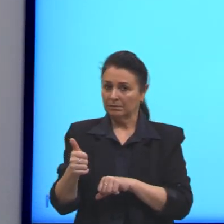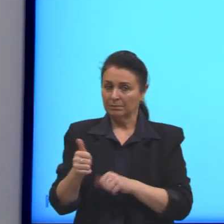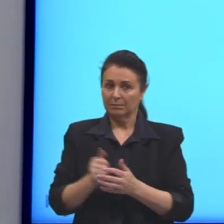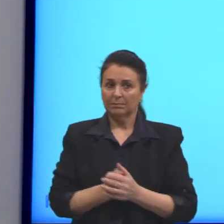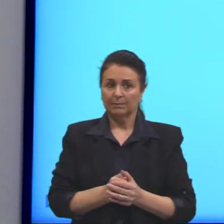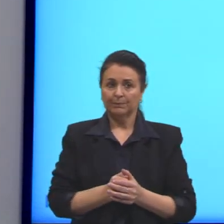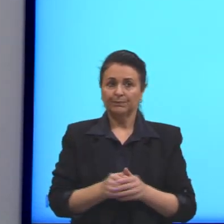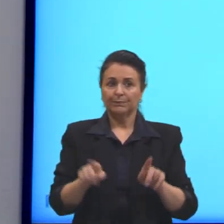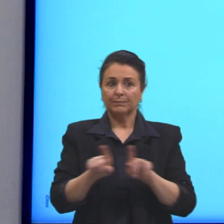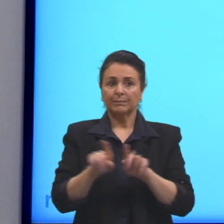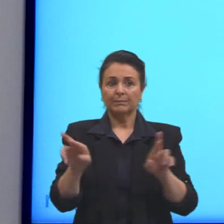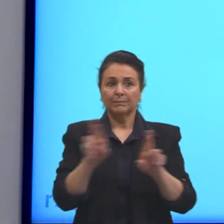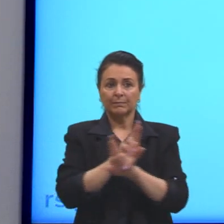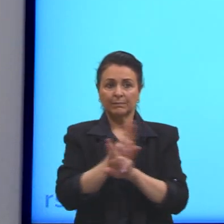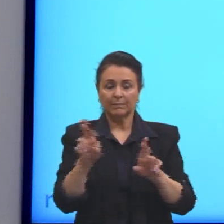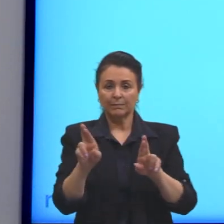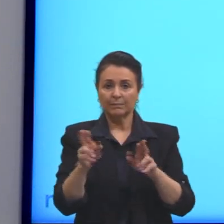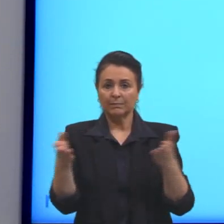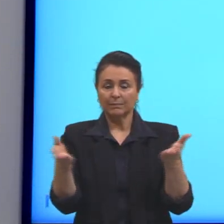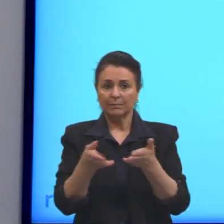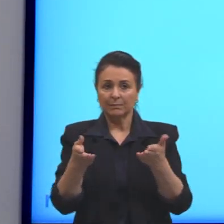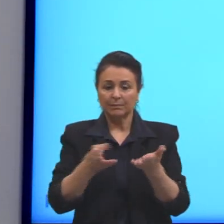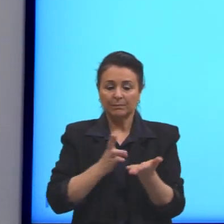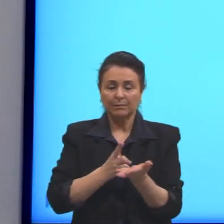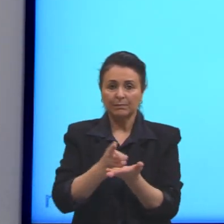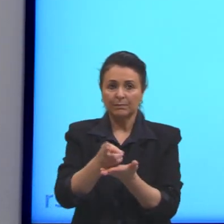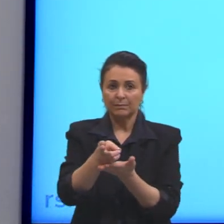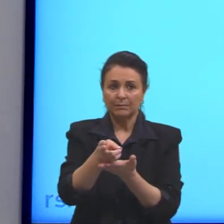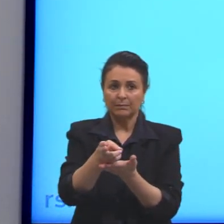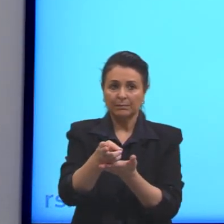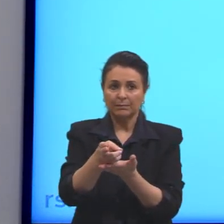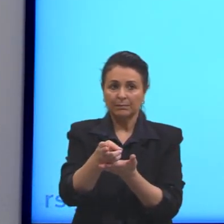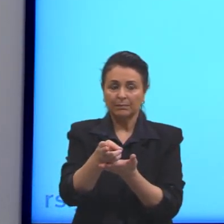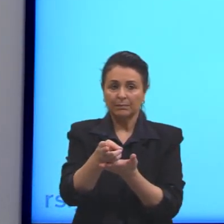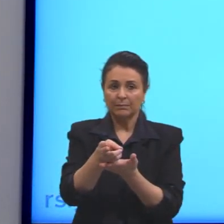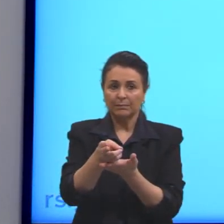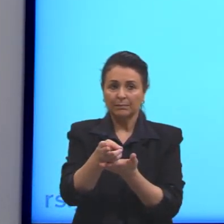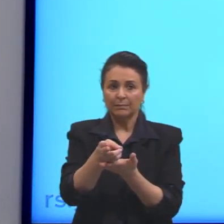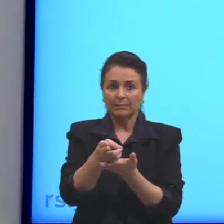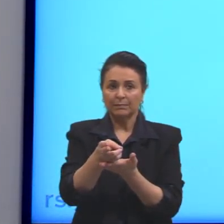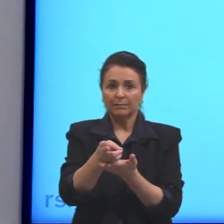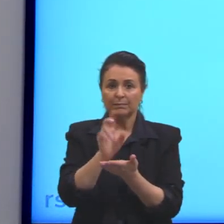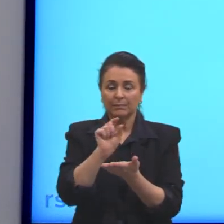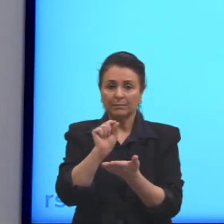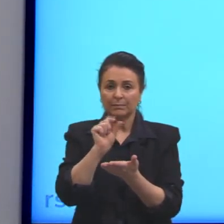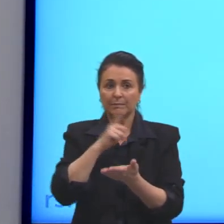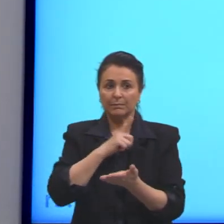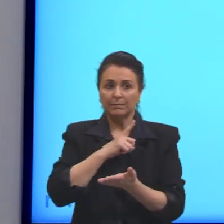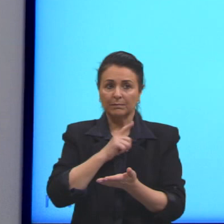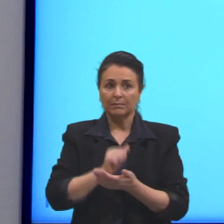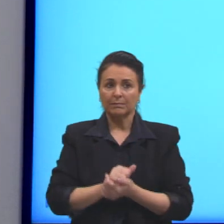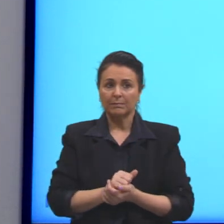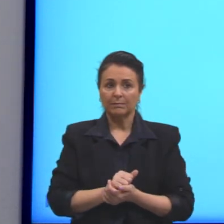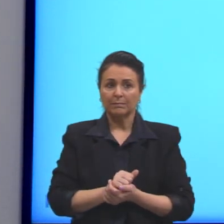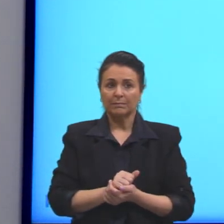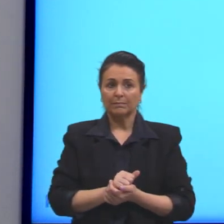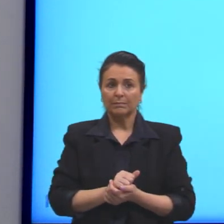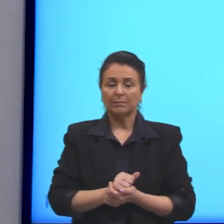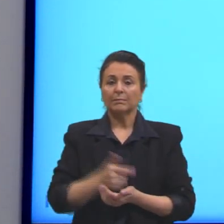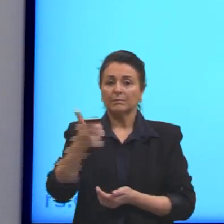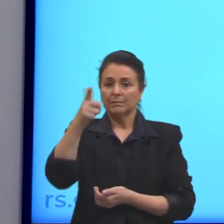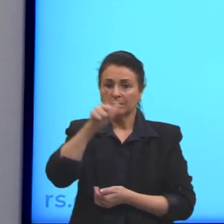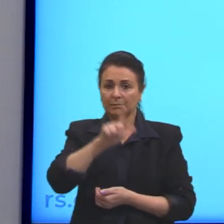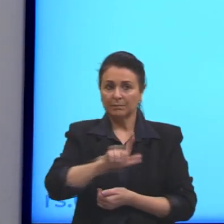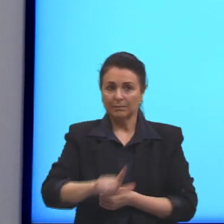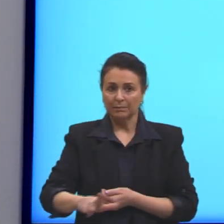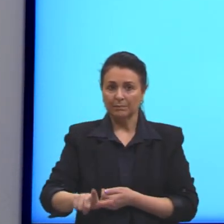Em relação ao presente contínuo, ao present continuous, o que é que nós temos? Voltamos a ter o